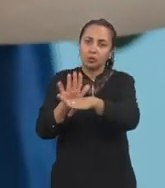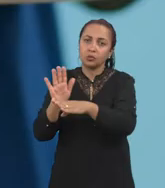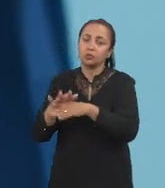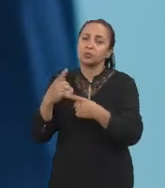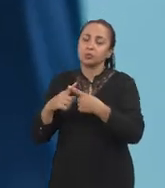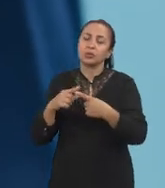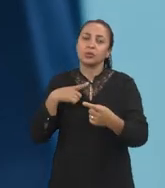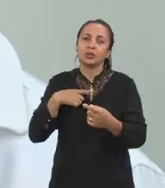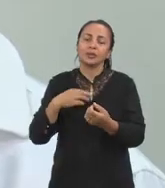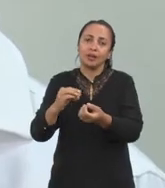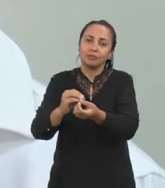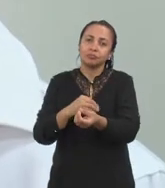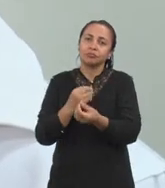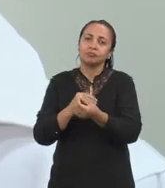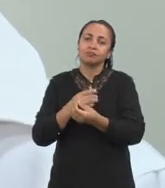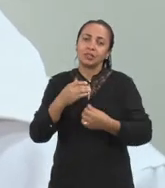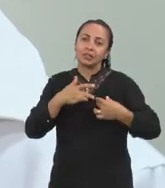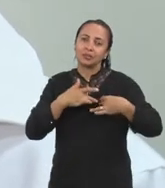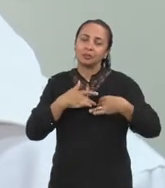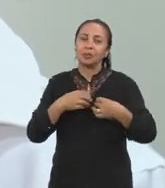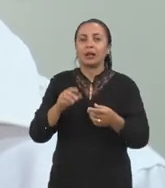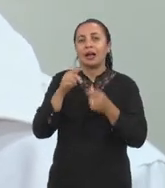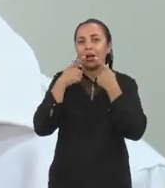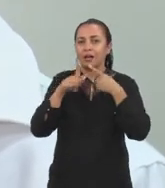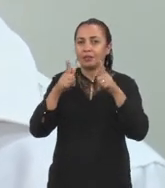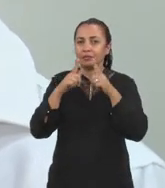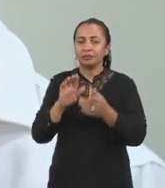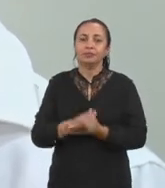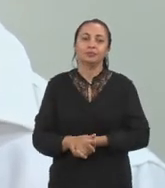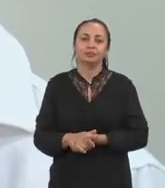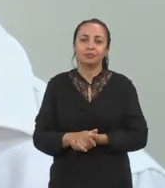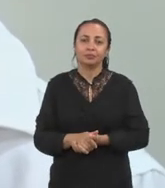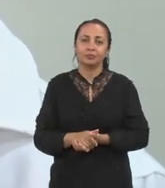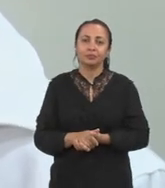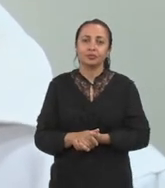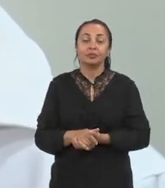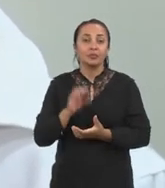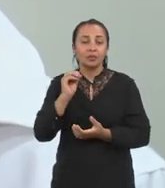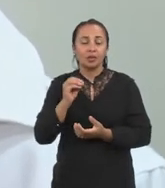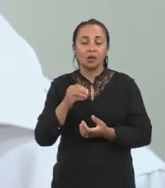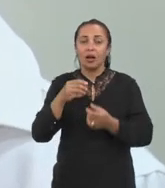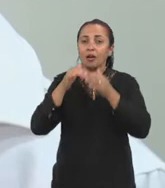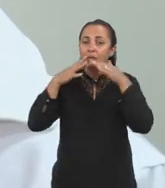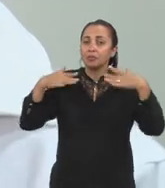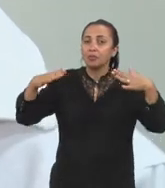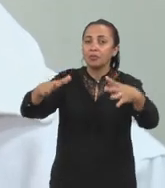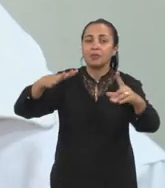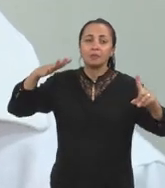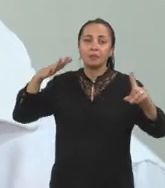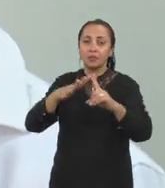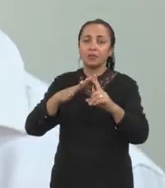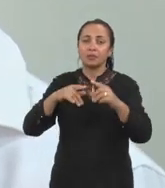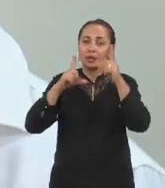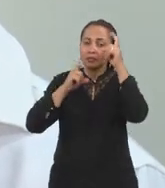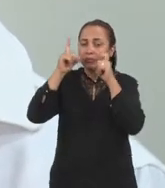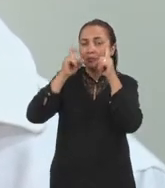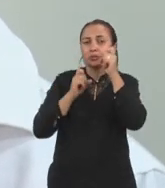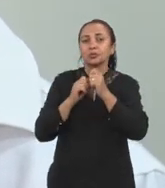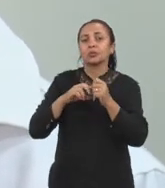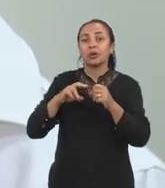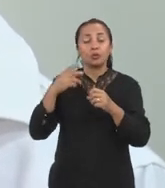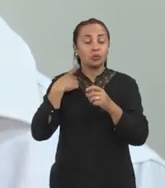mais graves. Esse cenário, em conjunto, ele indica, de fato, que a pandemia impactou expressivamente